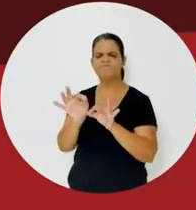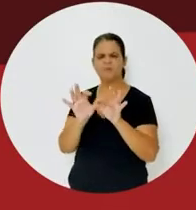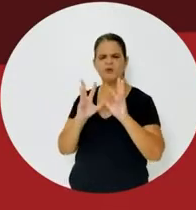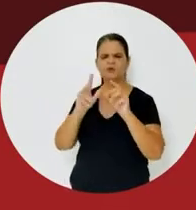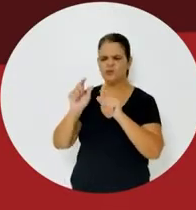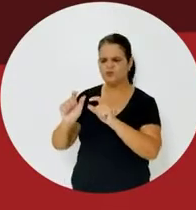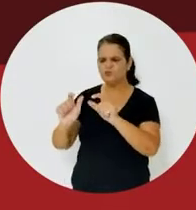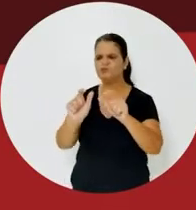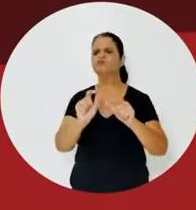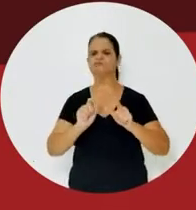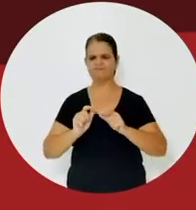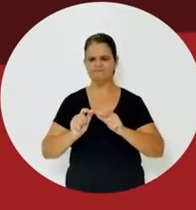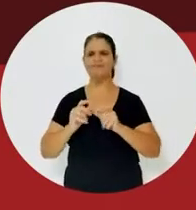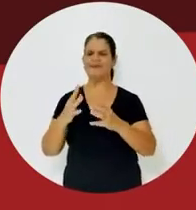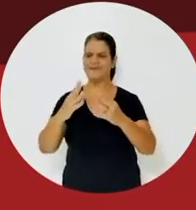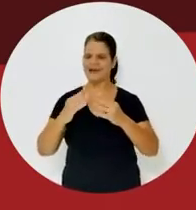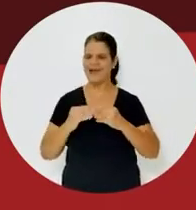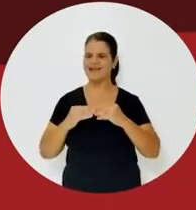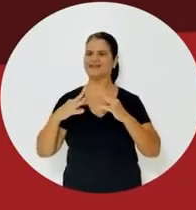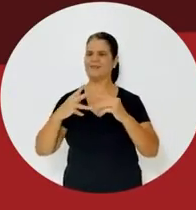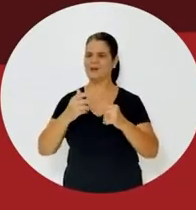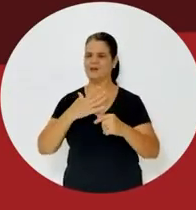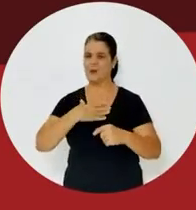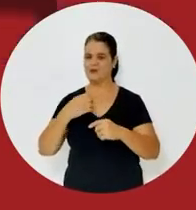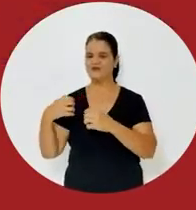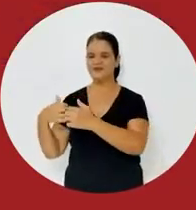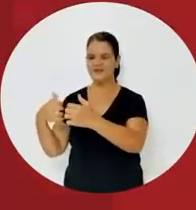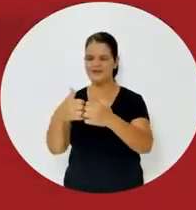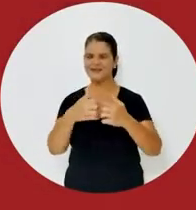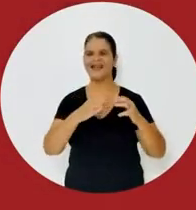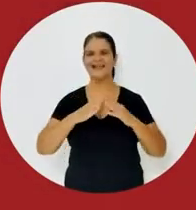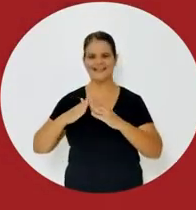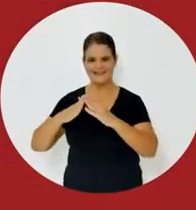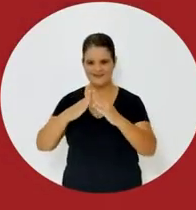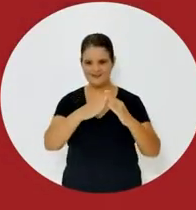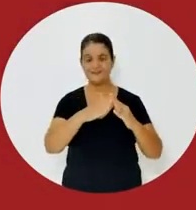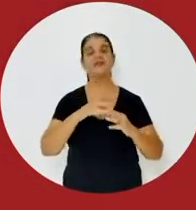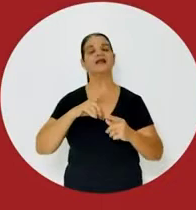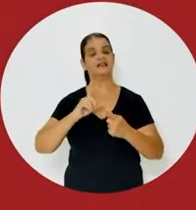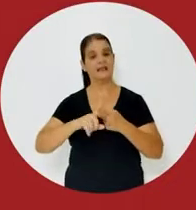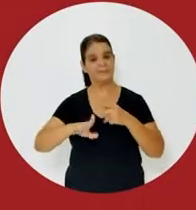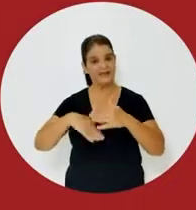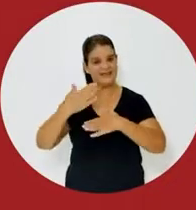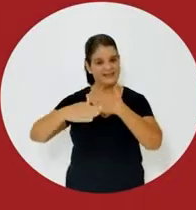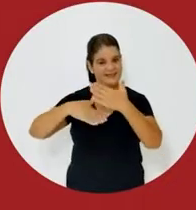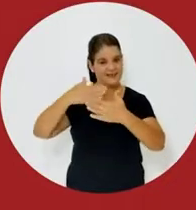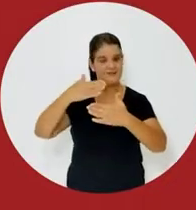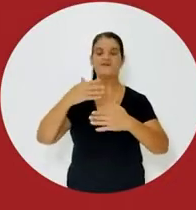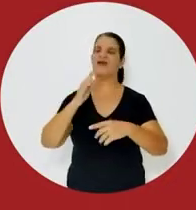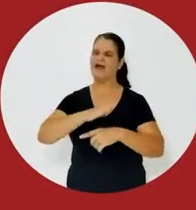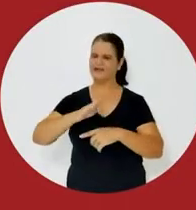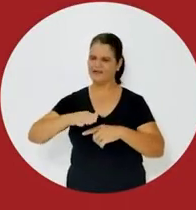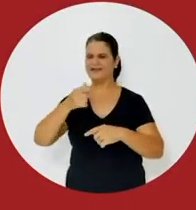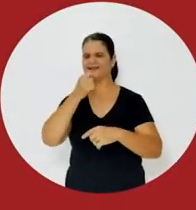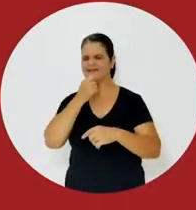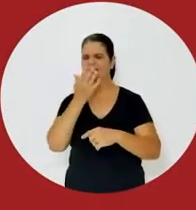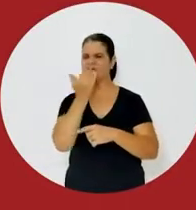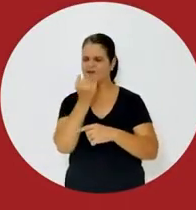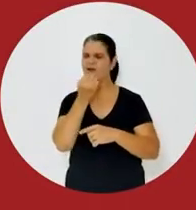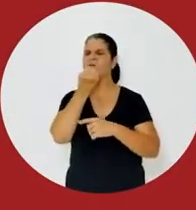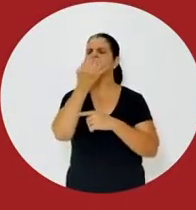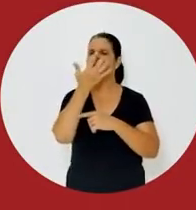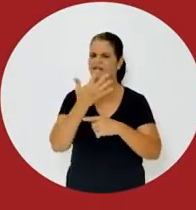tudo no lugar pra receber todos os filhos de quem mora ali por perto. Além de se desenvolverem, as crianças ainda vão comer bem